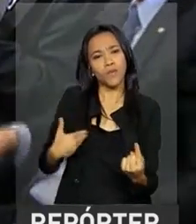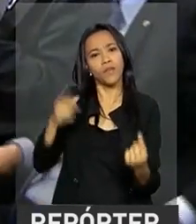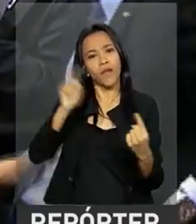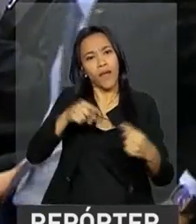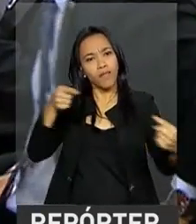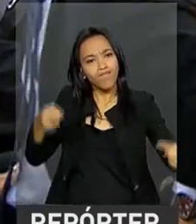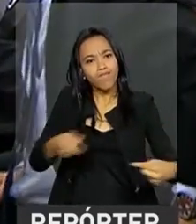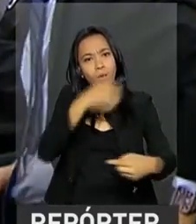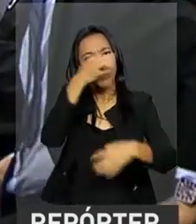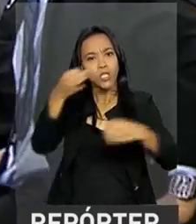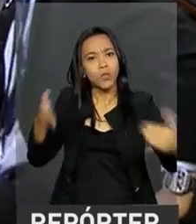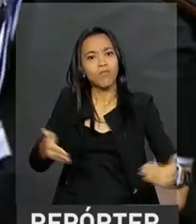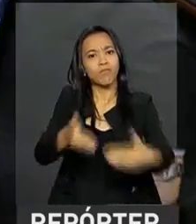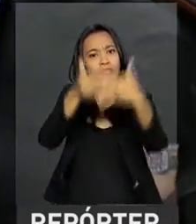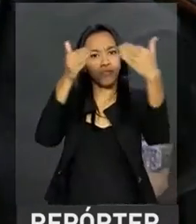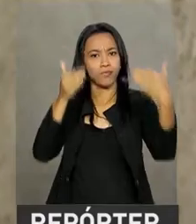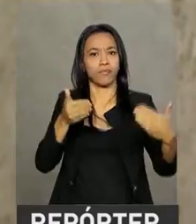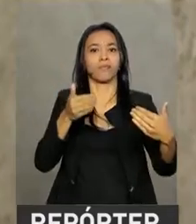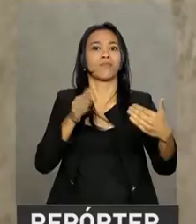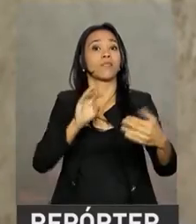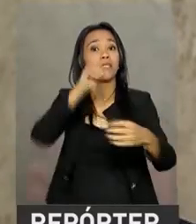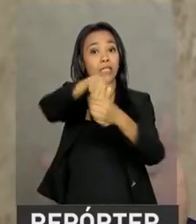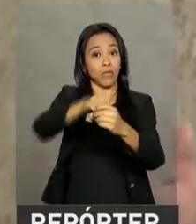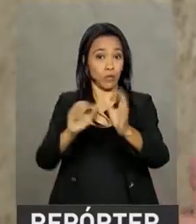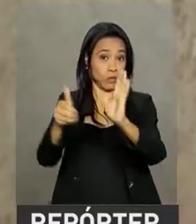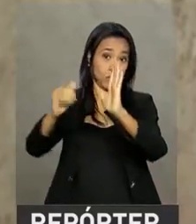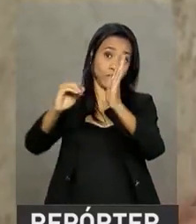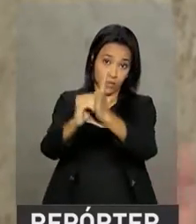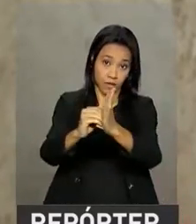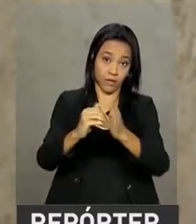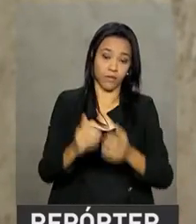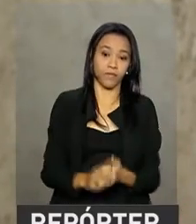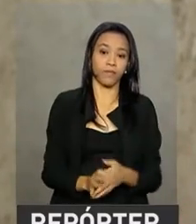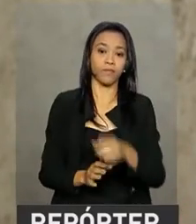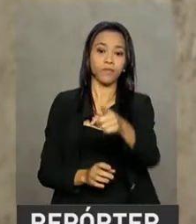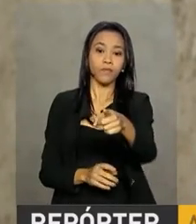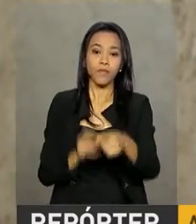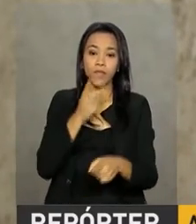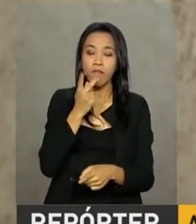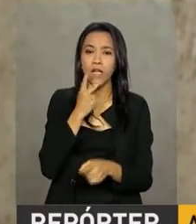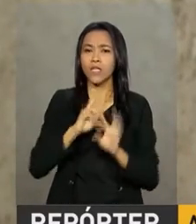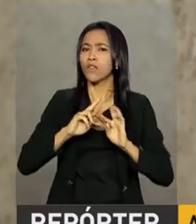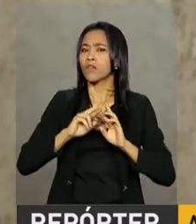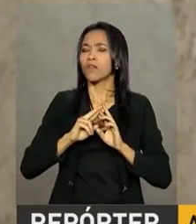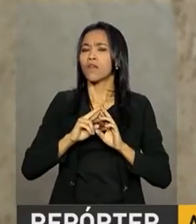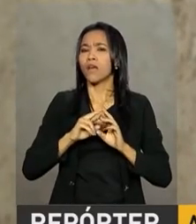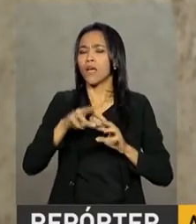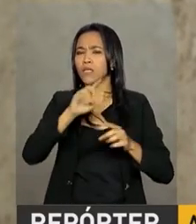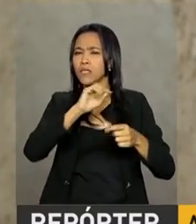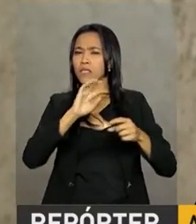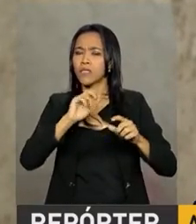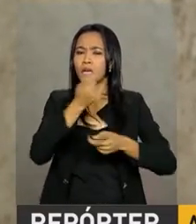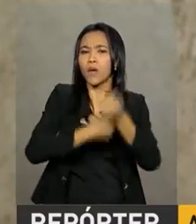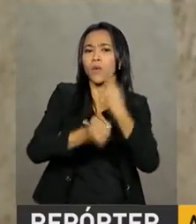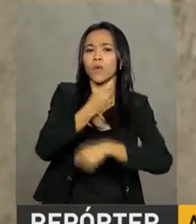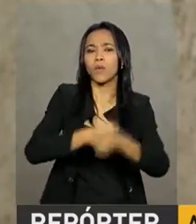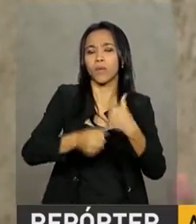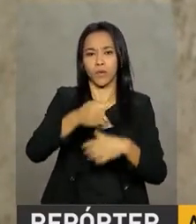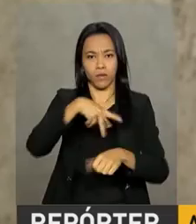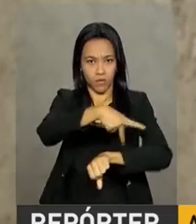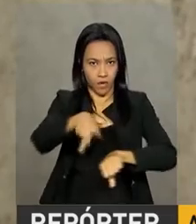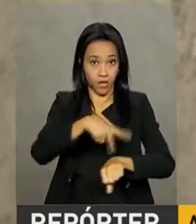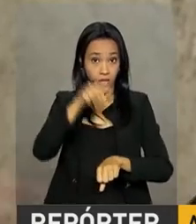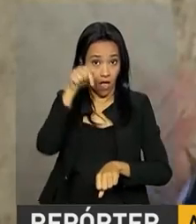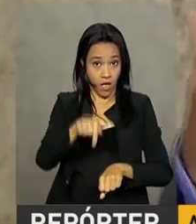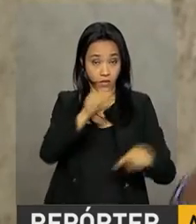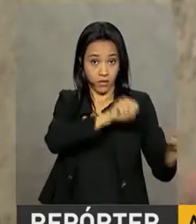Senado, antes que a proposta siga para lá. Todas as notícias positivas na economia do país, sobretudo essa semana a